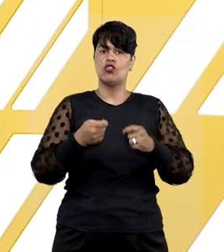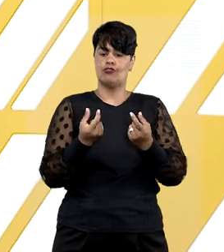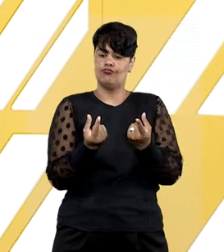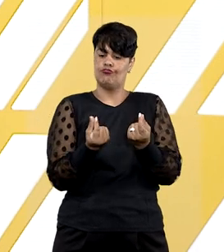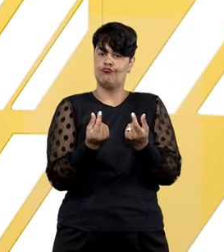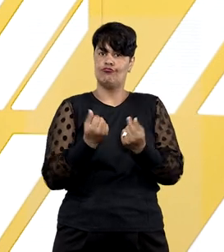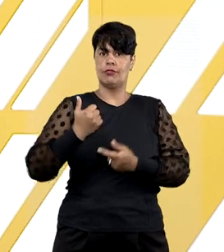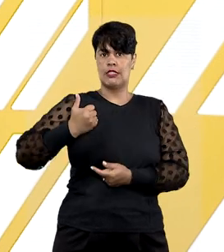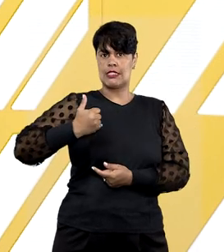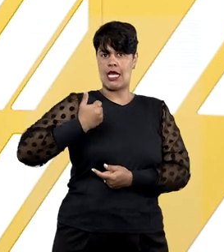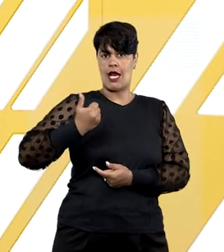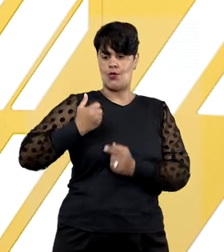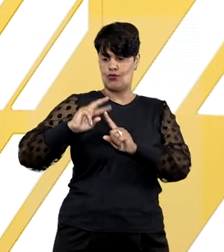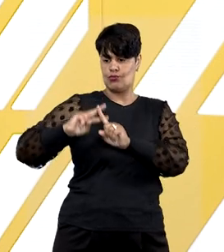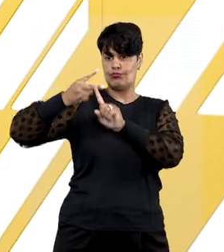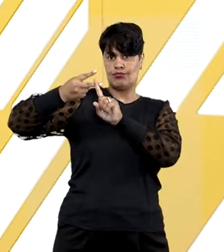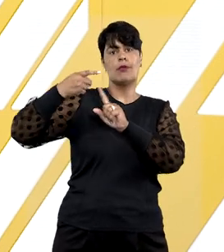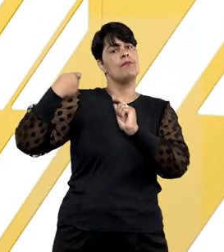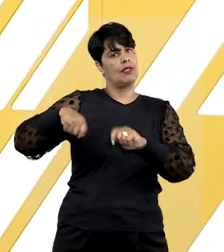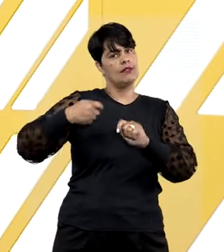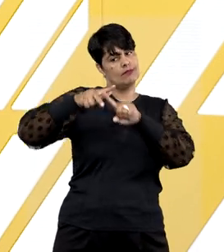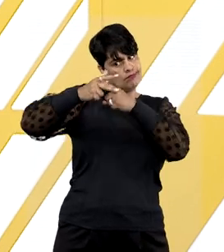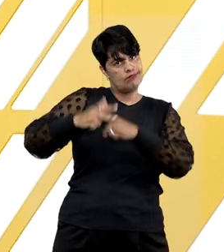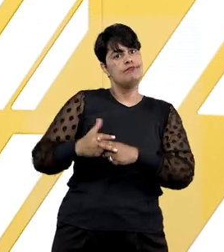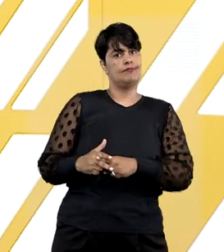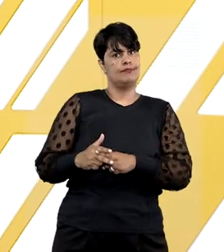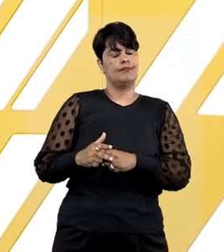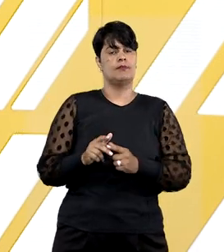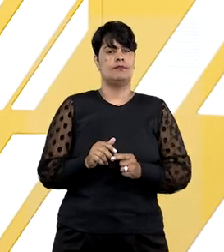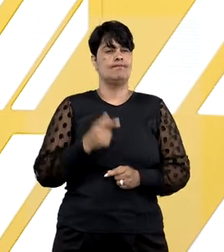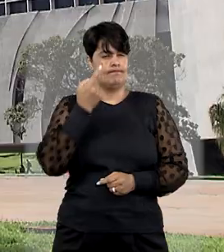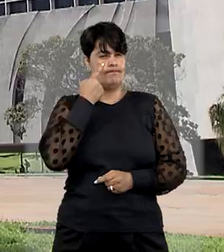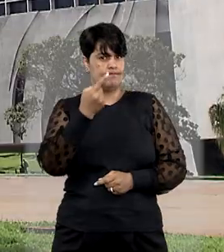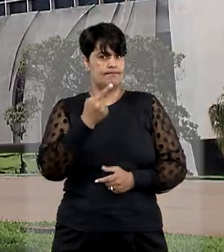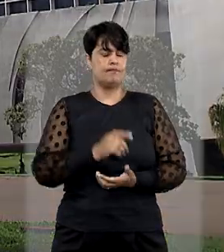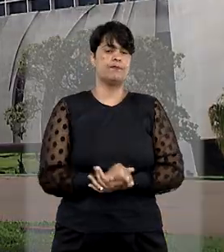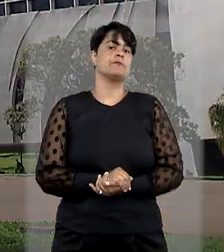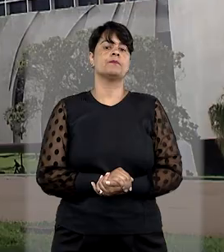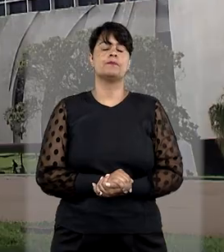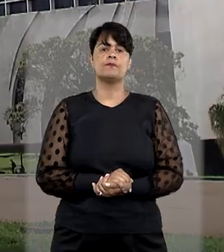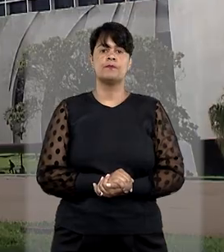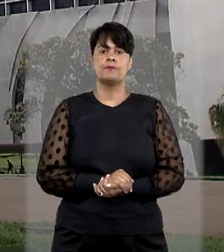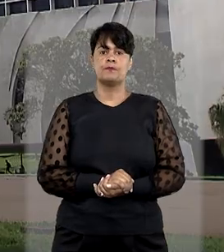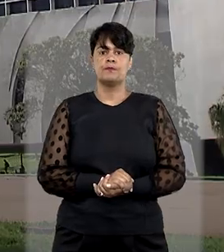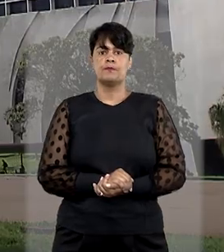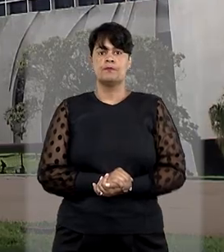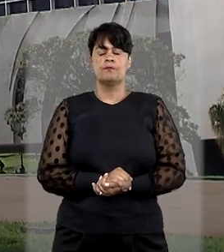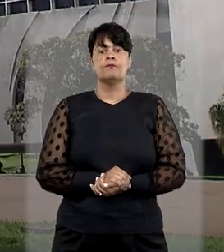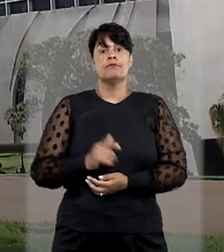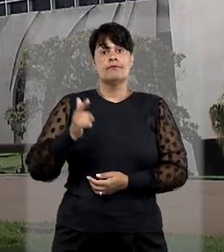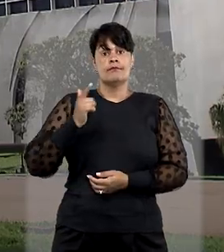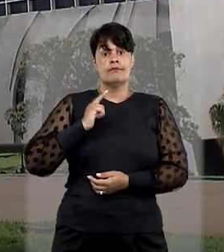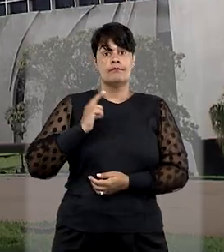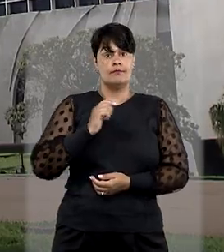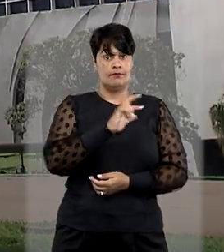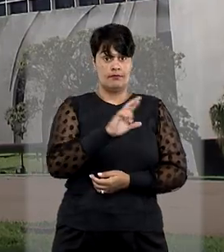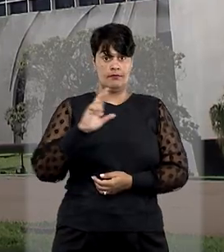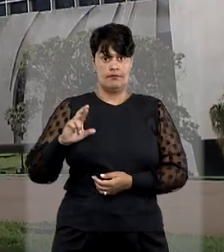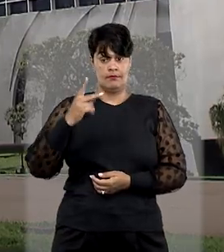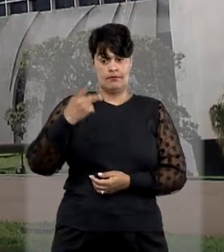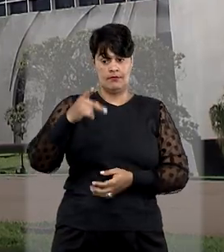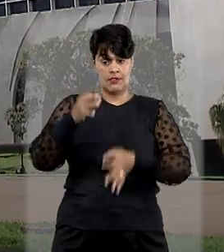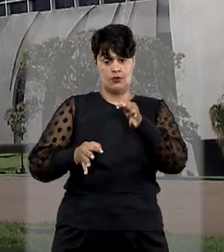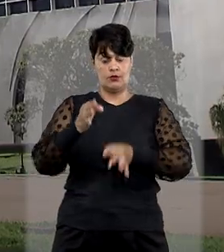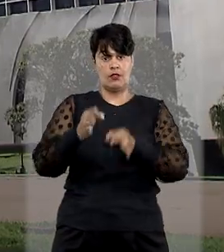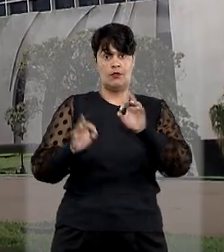etária em planos de saúde coletivos. Entenda. Sob o rito dos recursos repetitivos no julgamento do tema